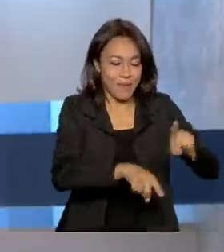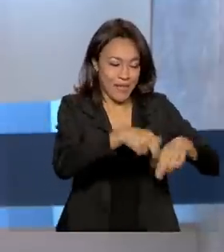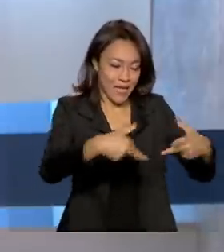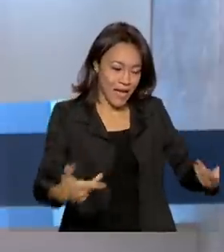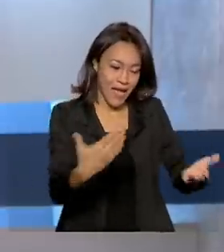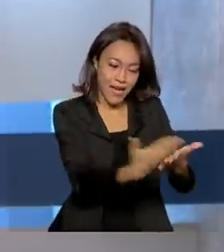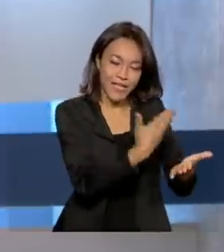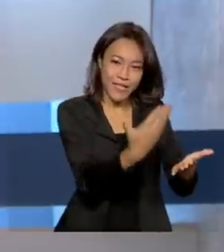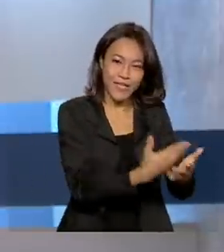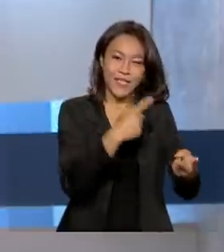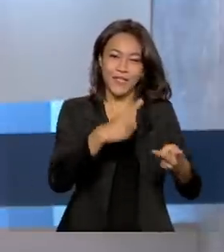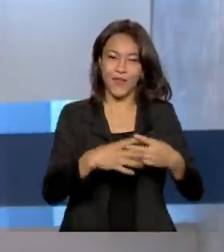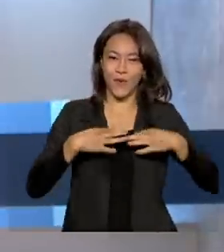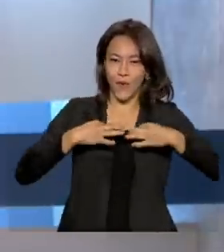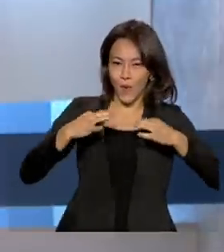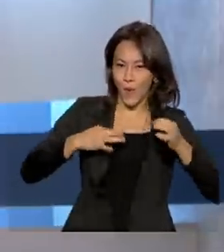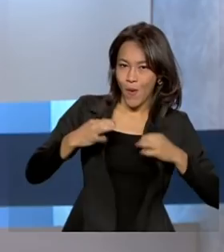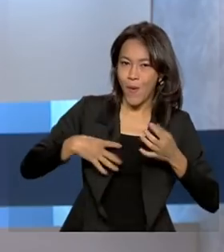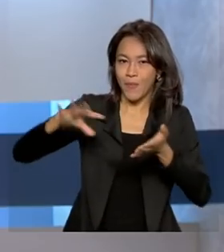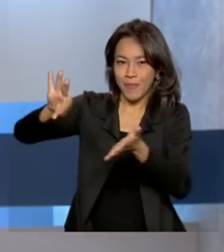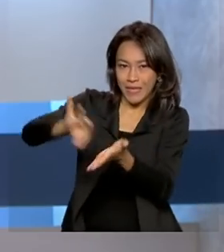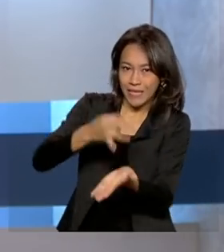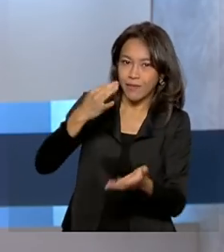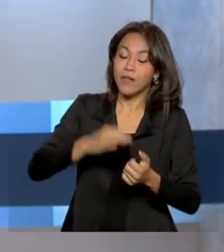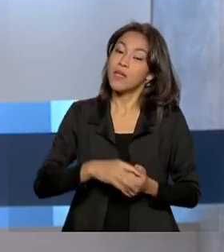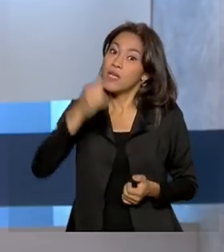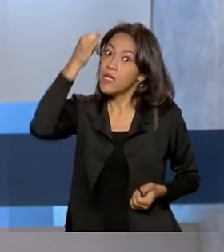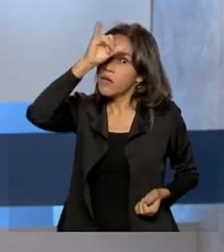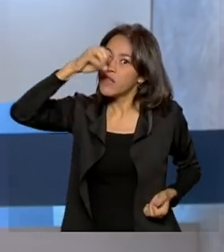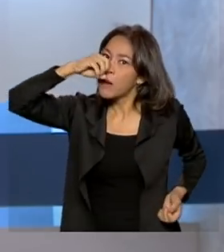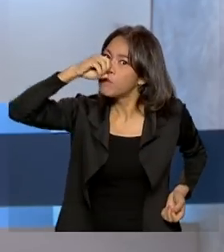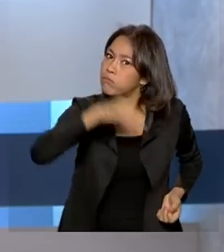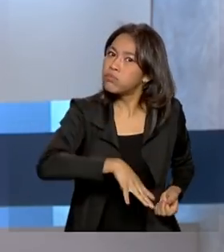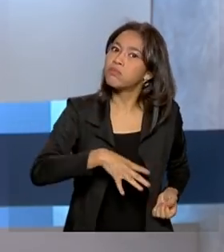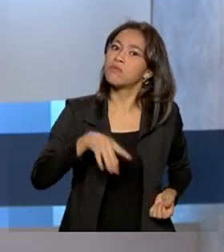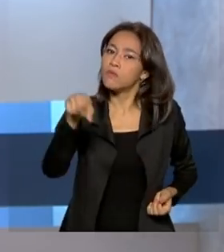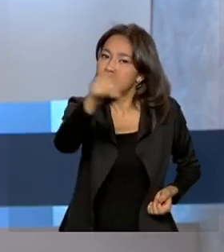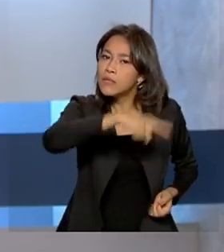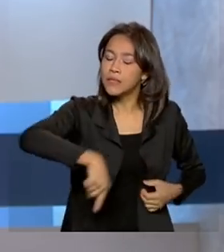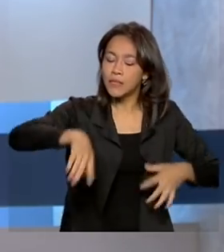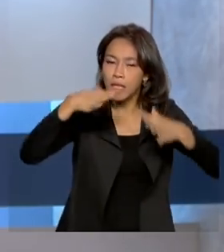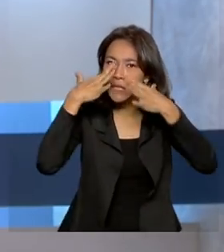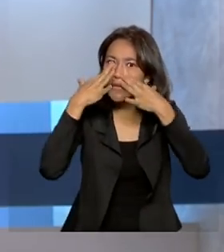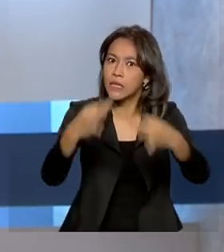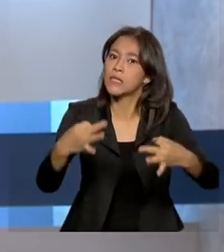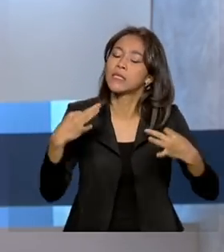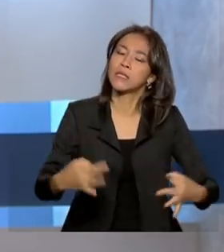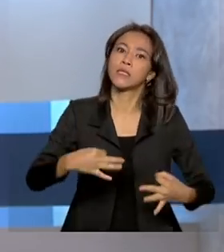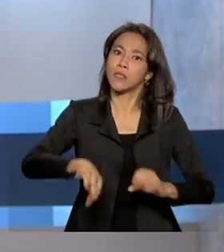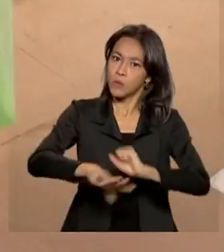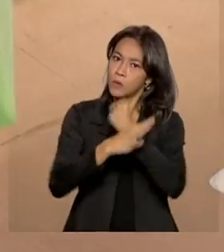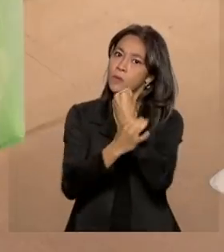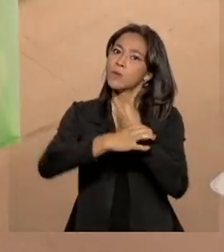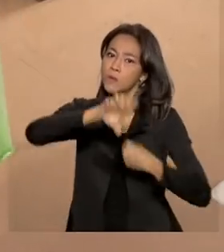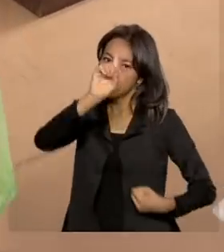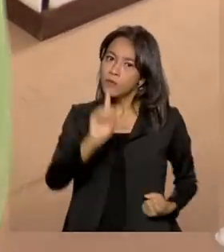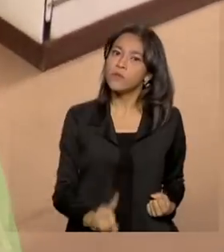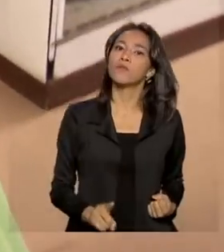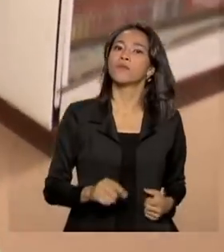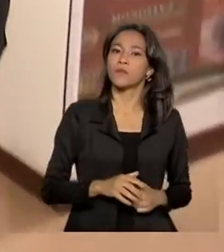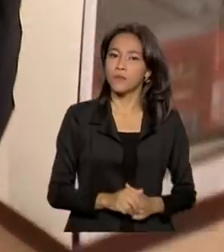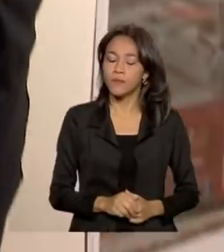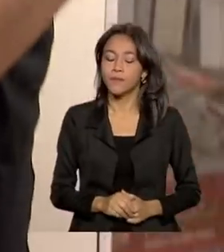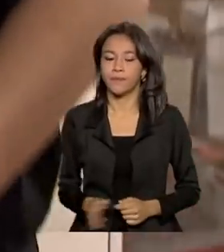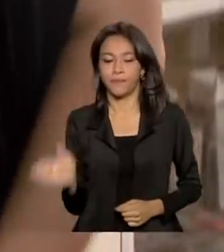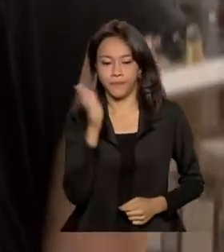uniformes e matrículas. E para evitar abusos, o consumidor deve ficar atento aos seus direitos. A